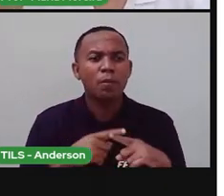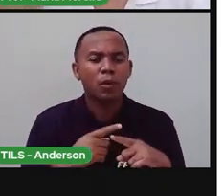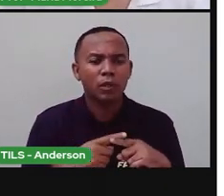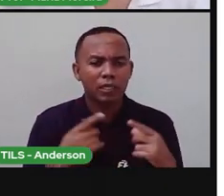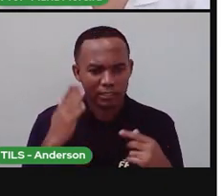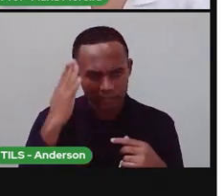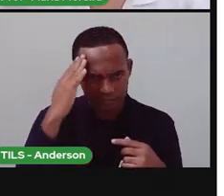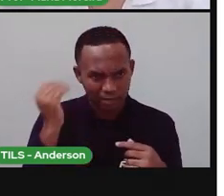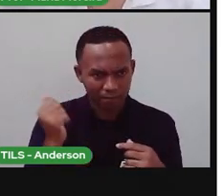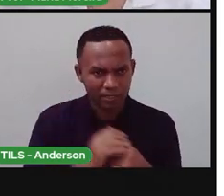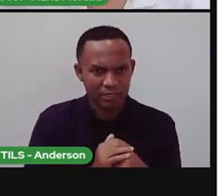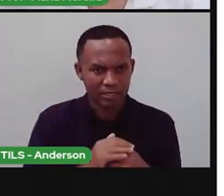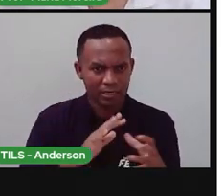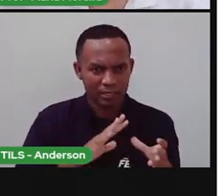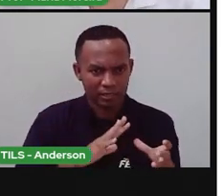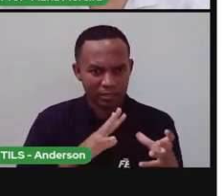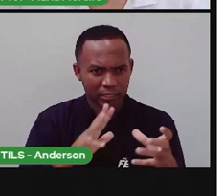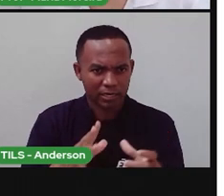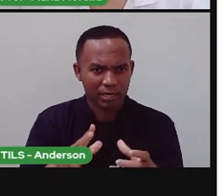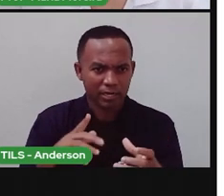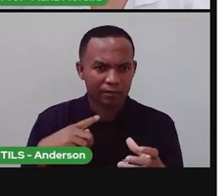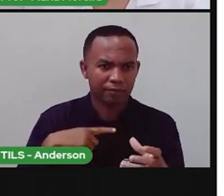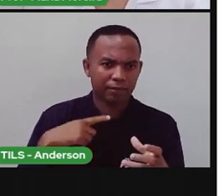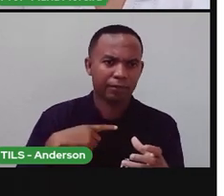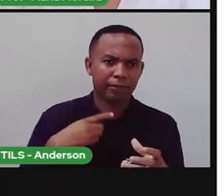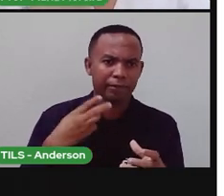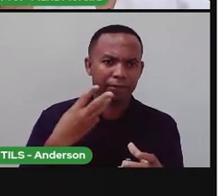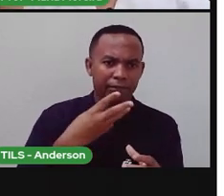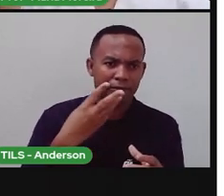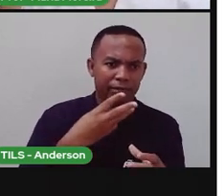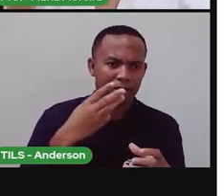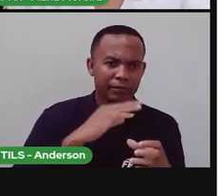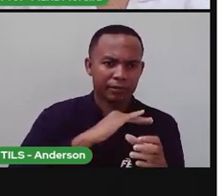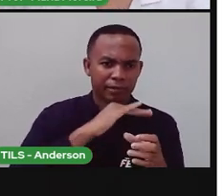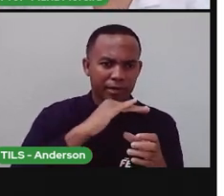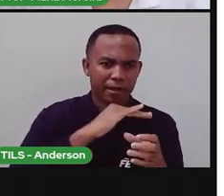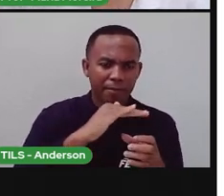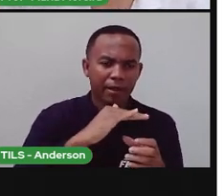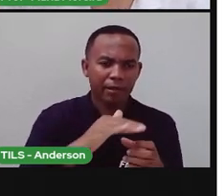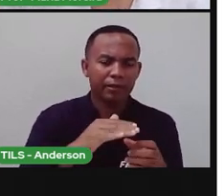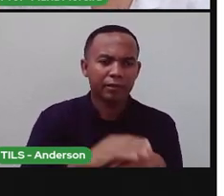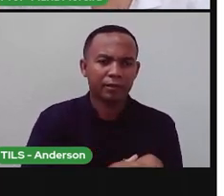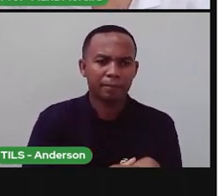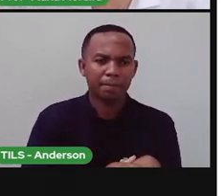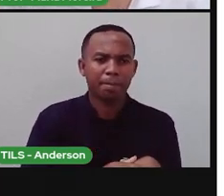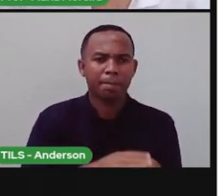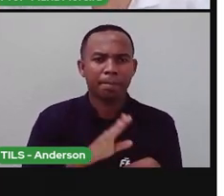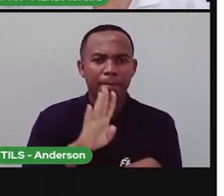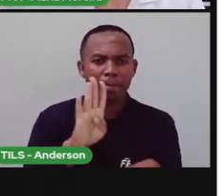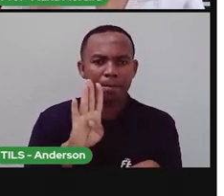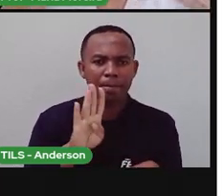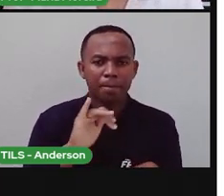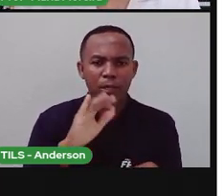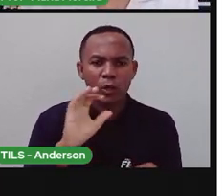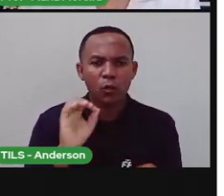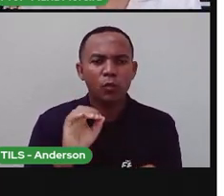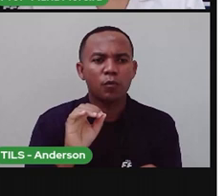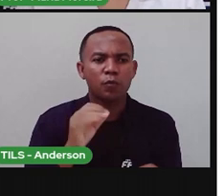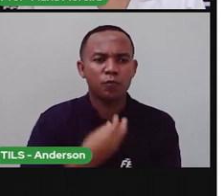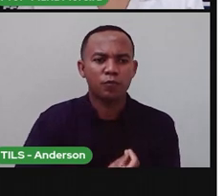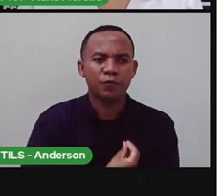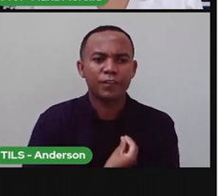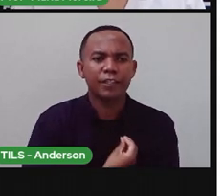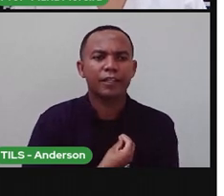que a Terra tinha essas três camadas? Você sabia que bio quer dizer vida? Então, estudar não